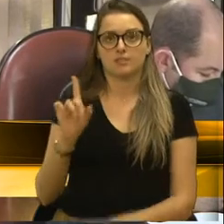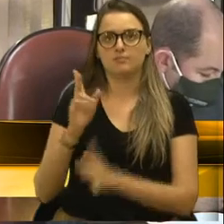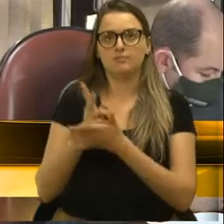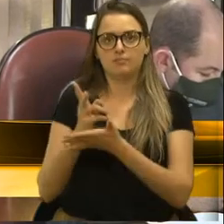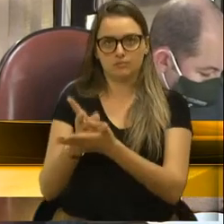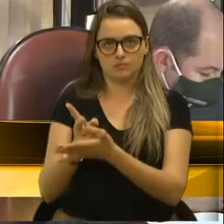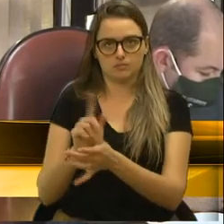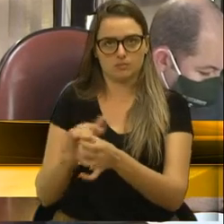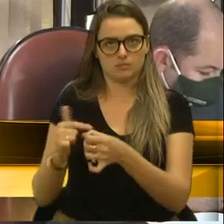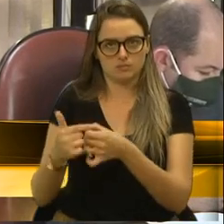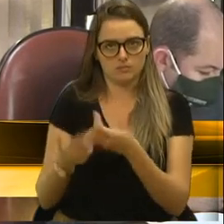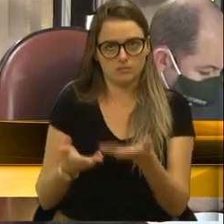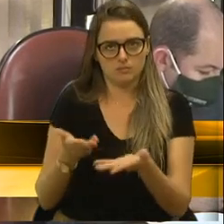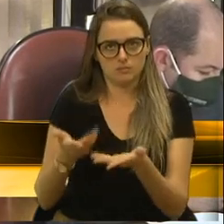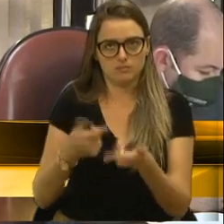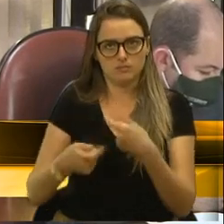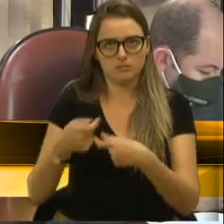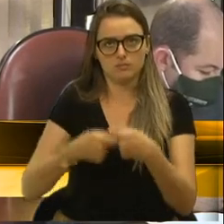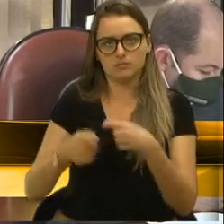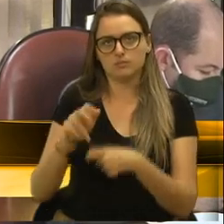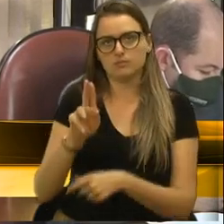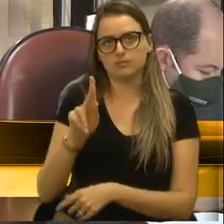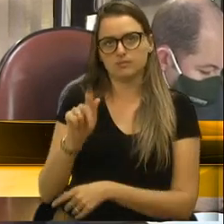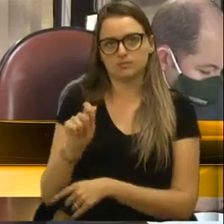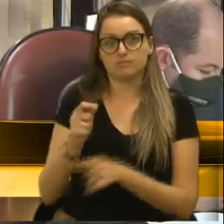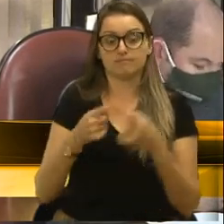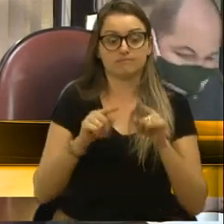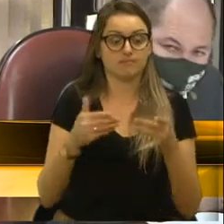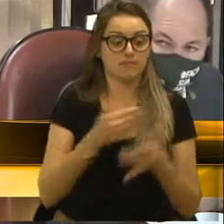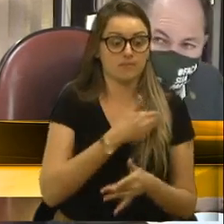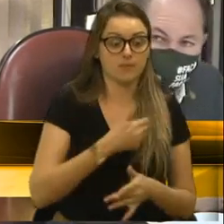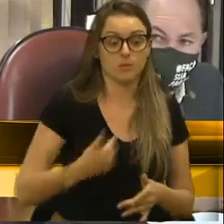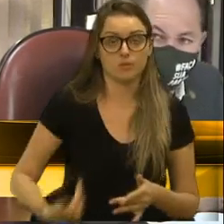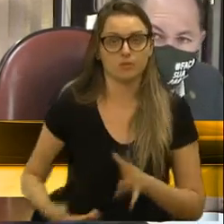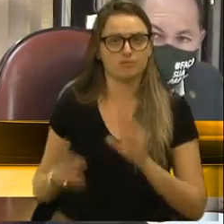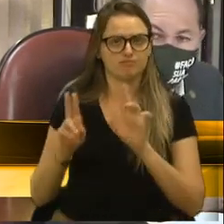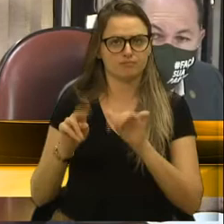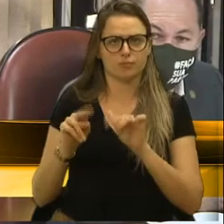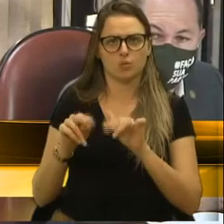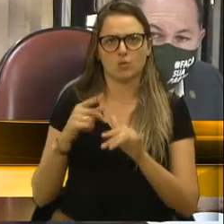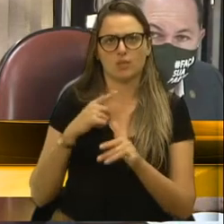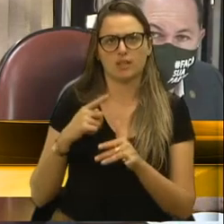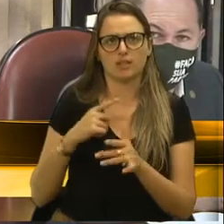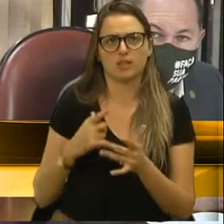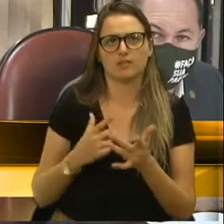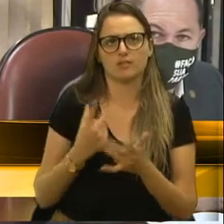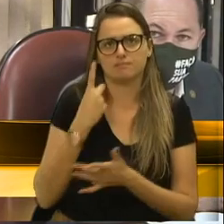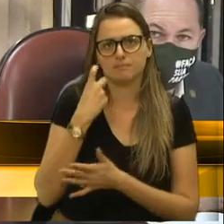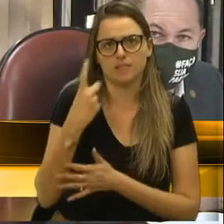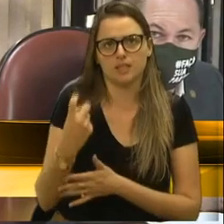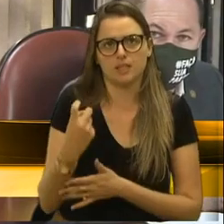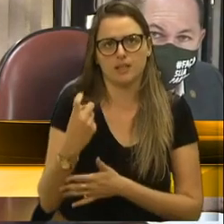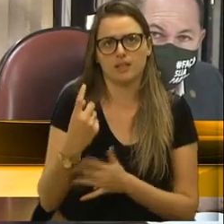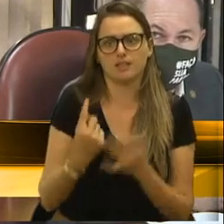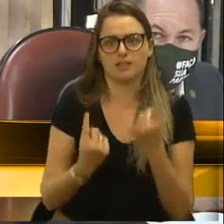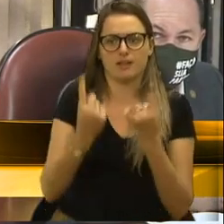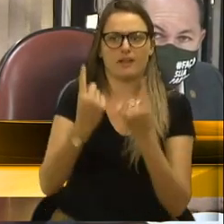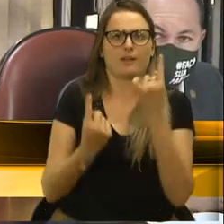E aí, na verdade, o que a gente percebe é que esse governo nunca teve o interesse de abrir um processo licitatório. E não é por causa da pandemia.